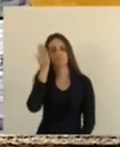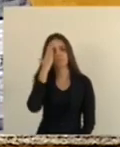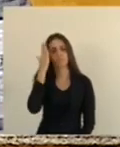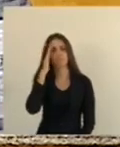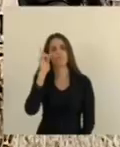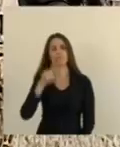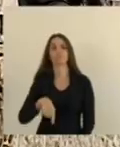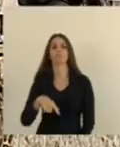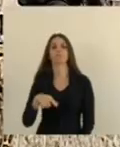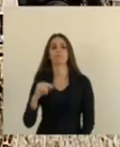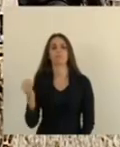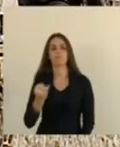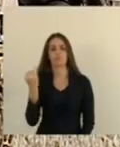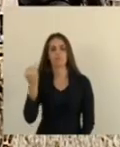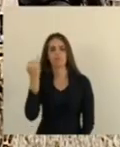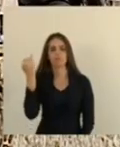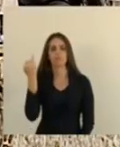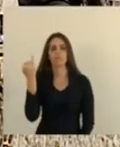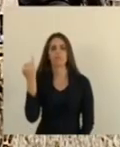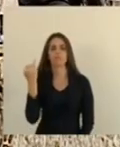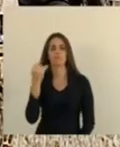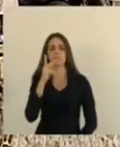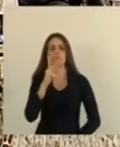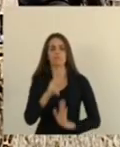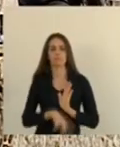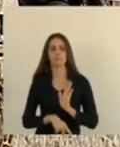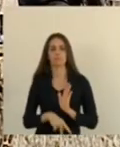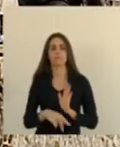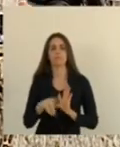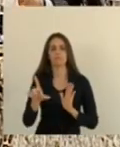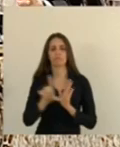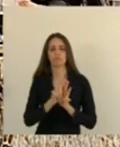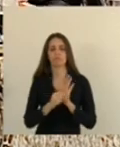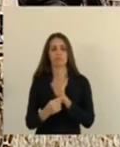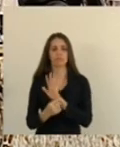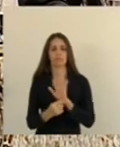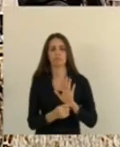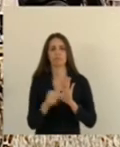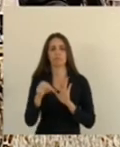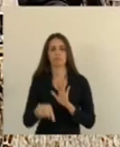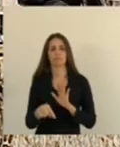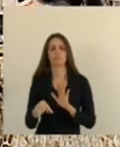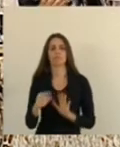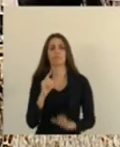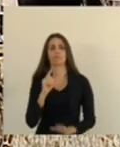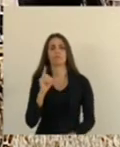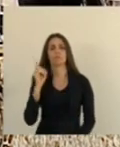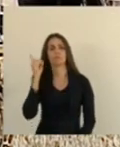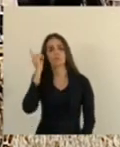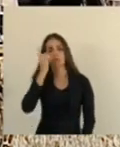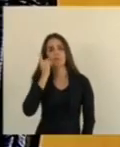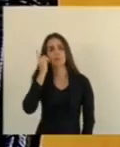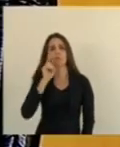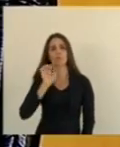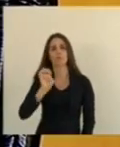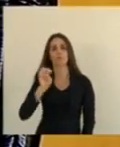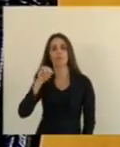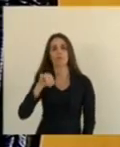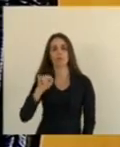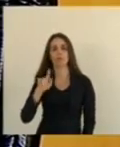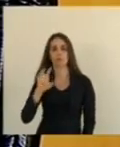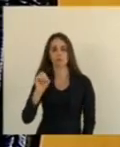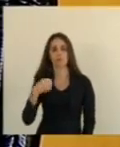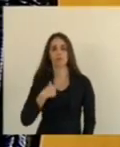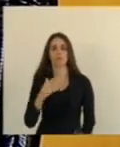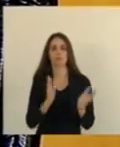grandeza E a importância Desse grande Projeto de lei Apresentado Aqui pelo deputado Emílio Mameri Também Já